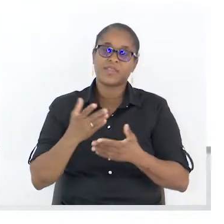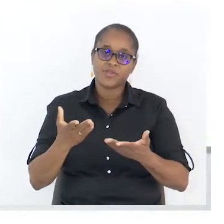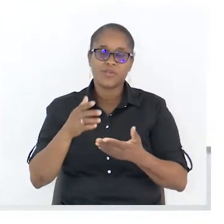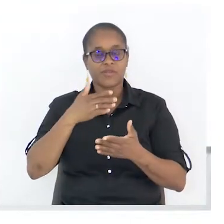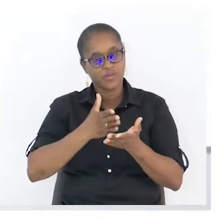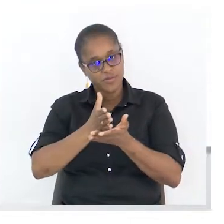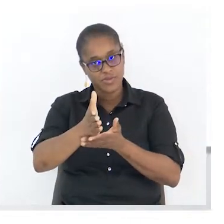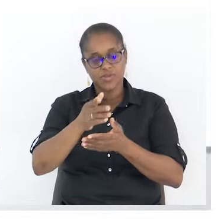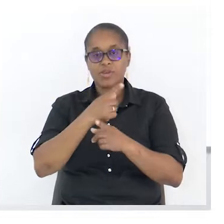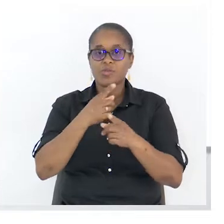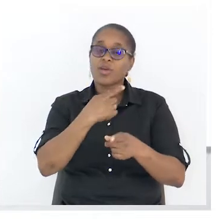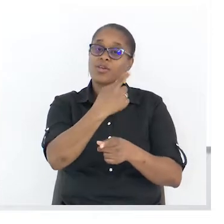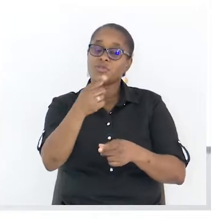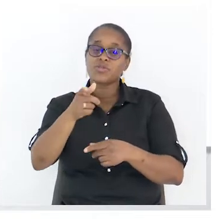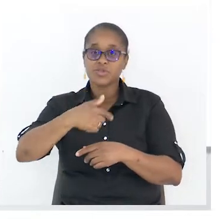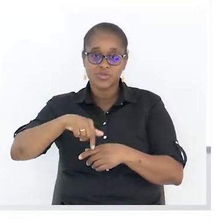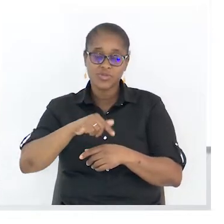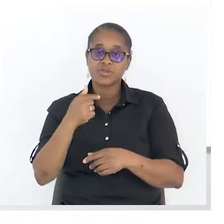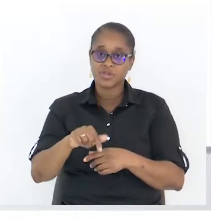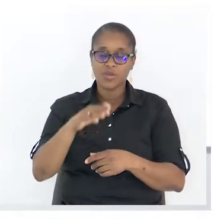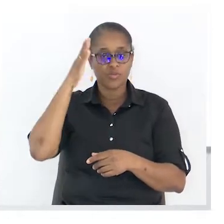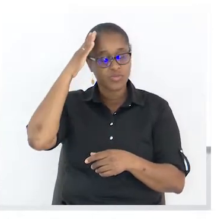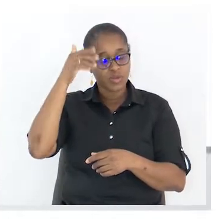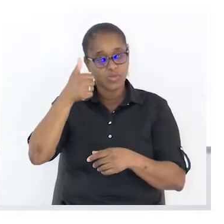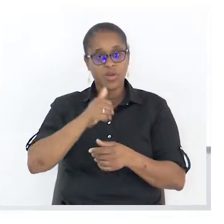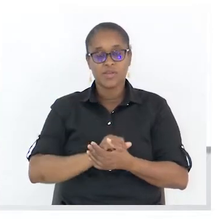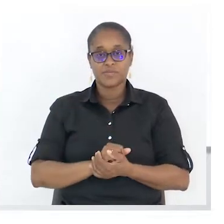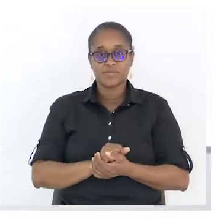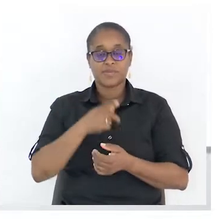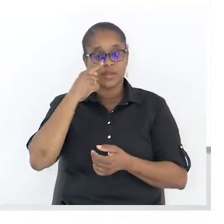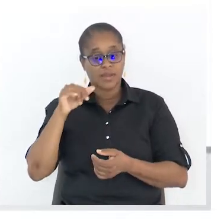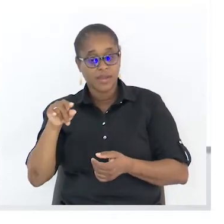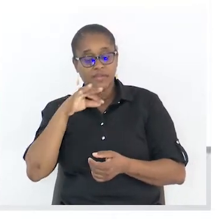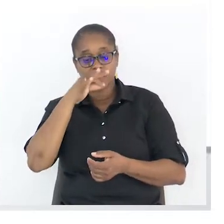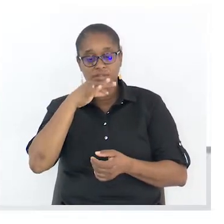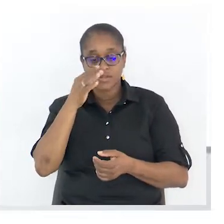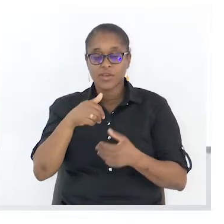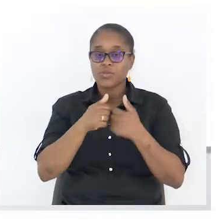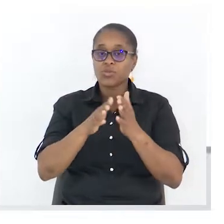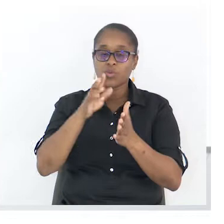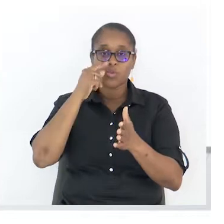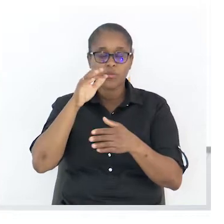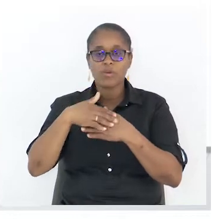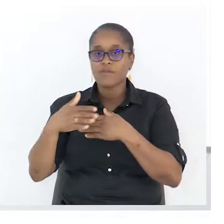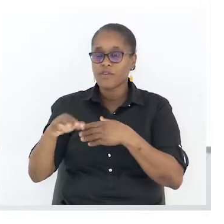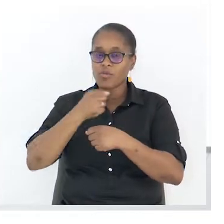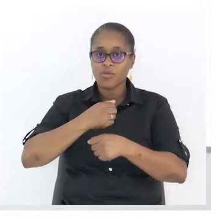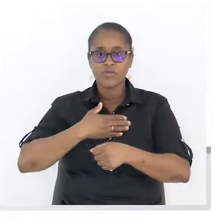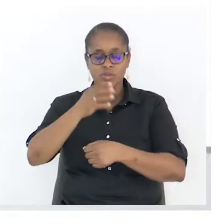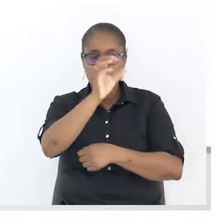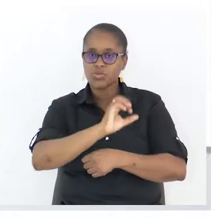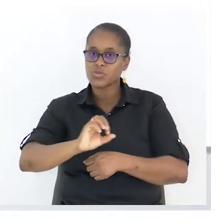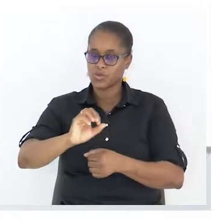Ele vai dizendo, todo homem fora da sua profissão, exerce alguma atividade intelectual. É um